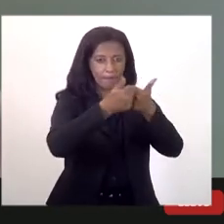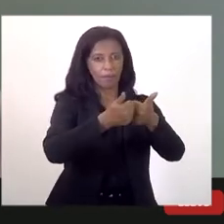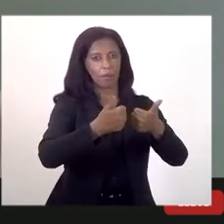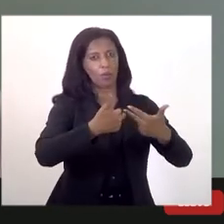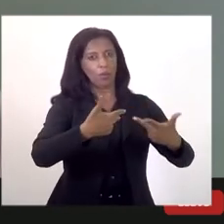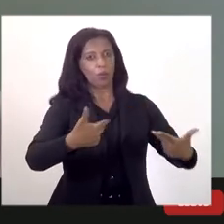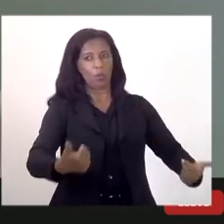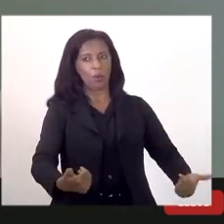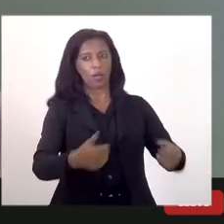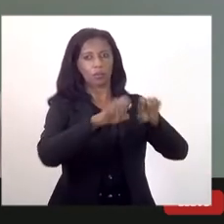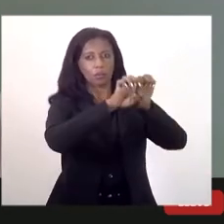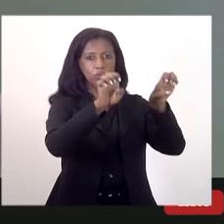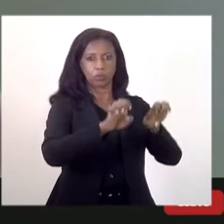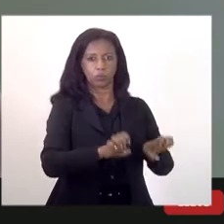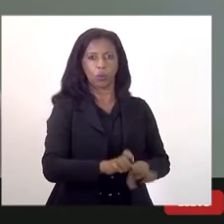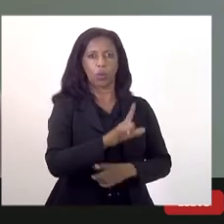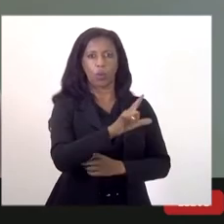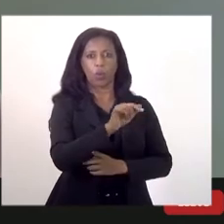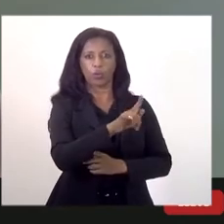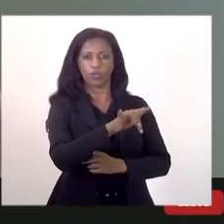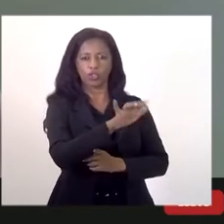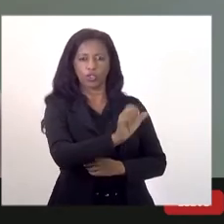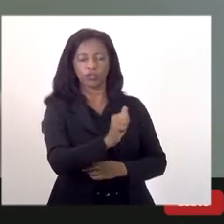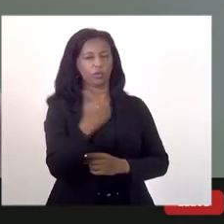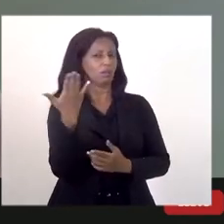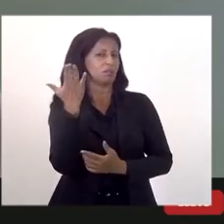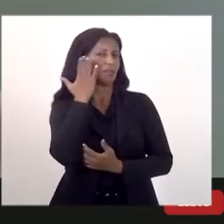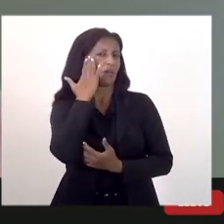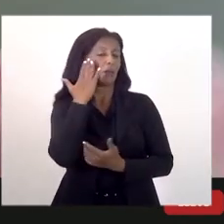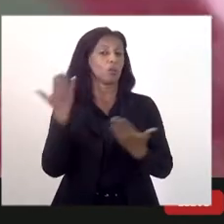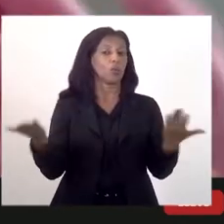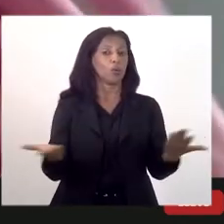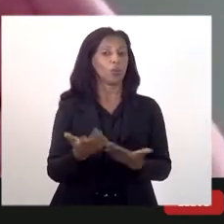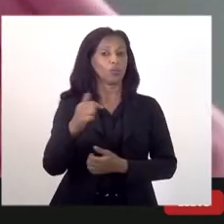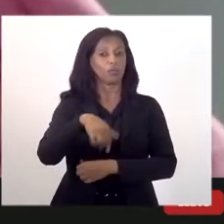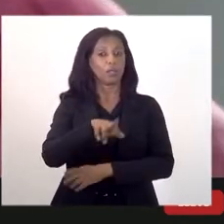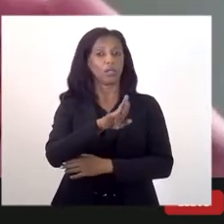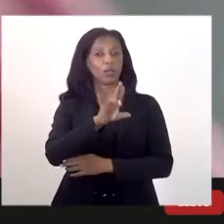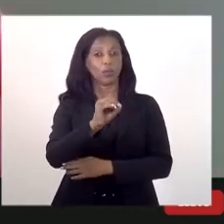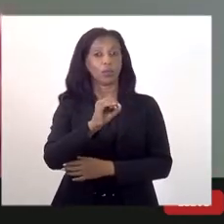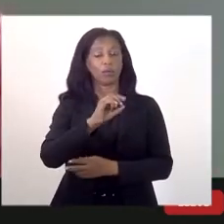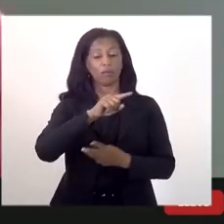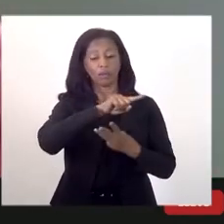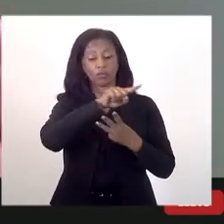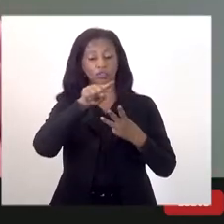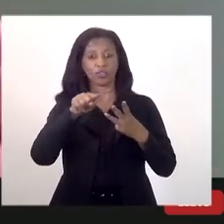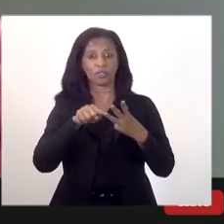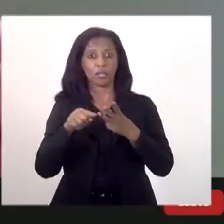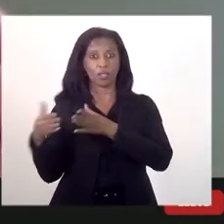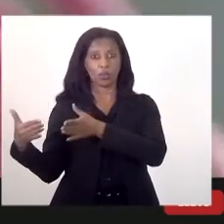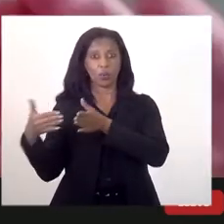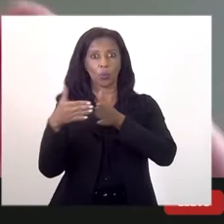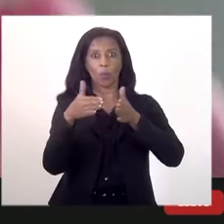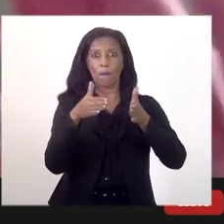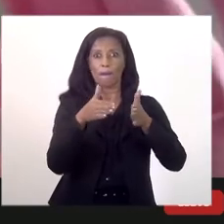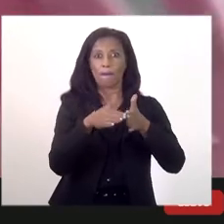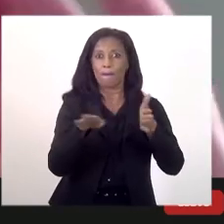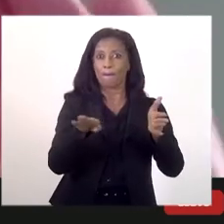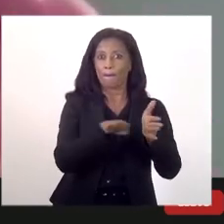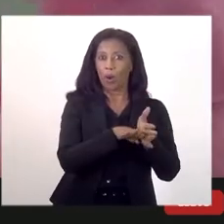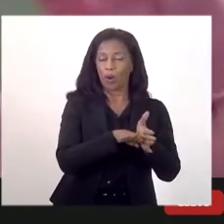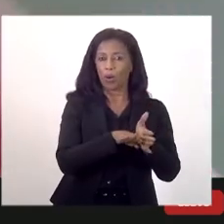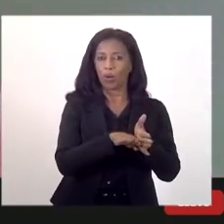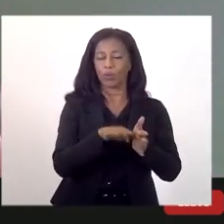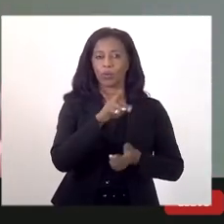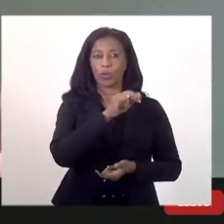da nossa infraestrutura de logística. Todos nós sabemos que aqui no Rio de Janeiro nós temos três portos muito importantes que é o do Rio,